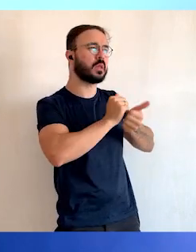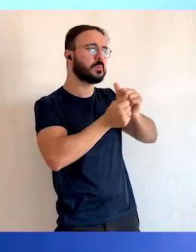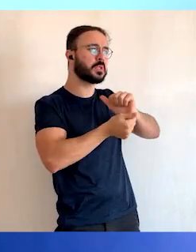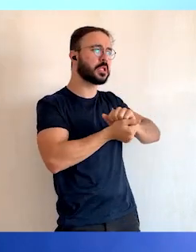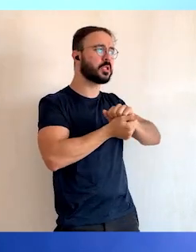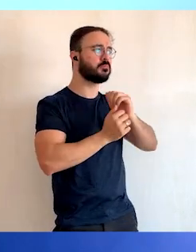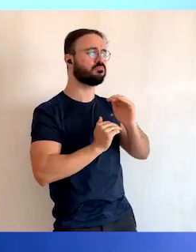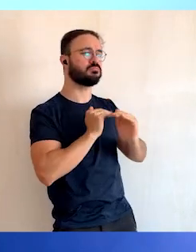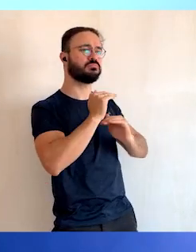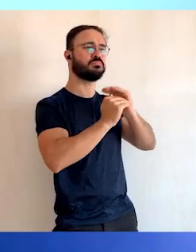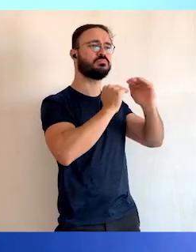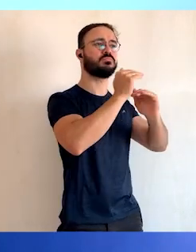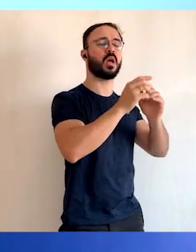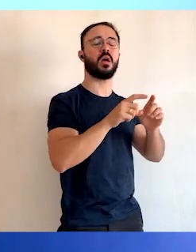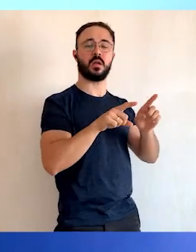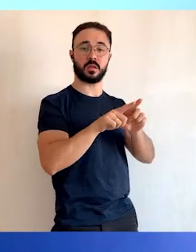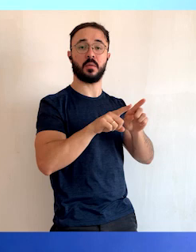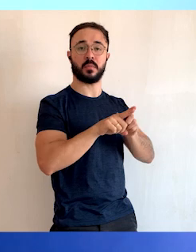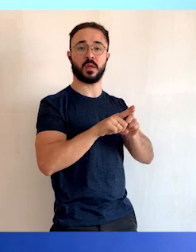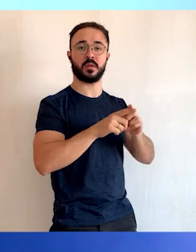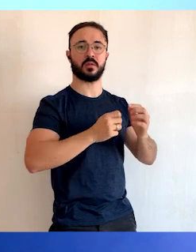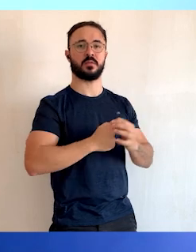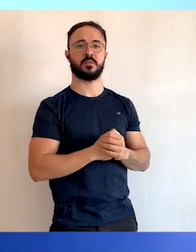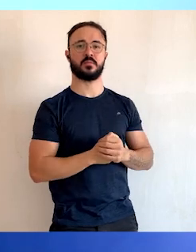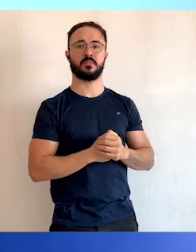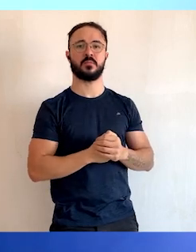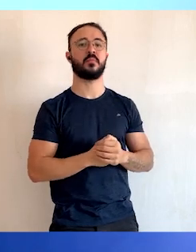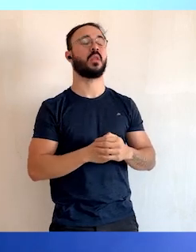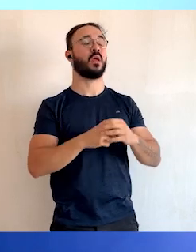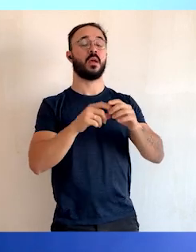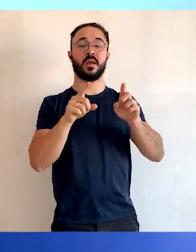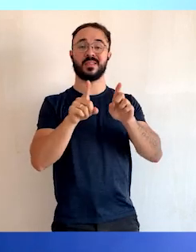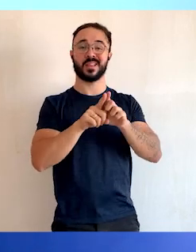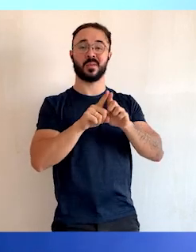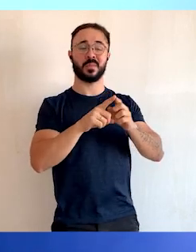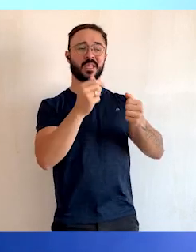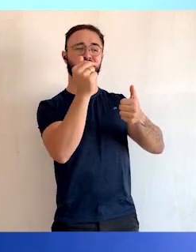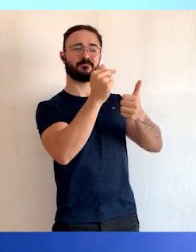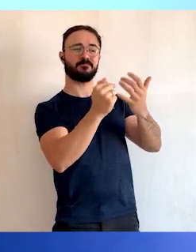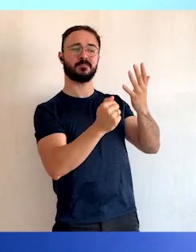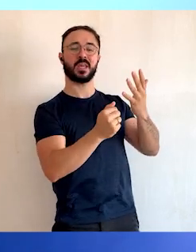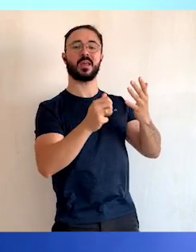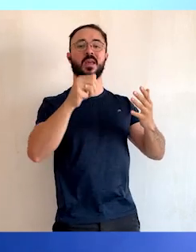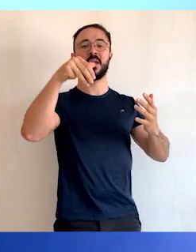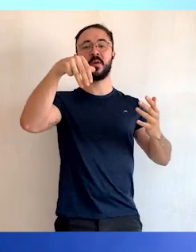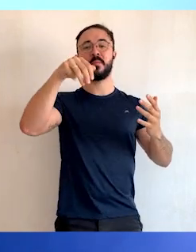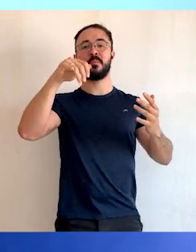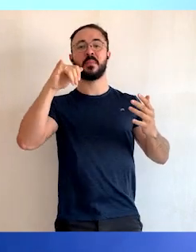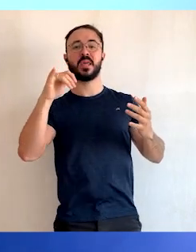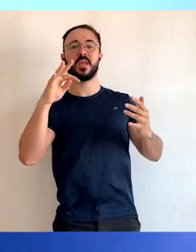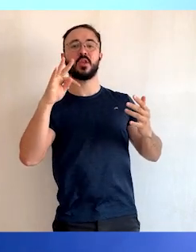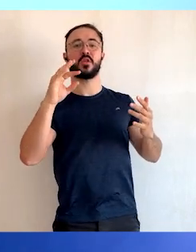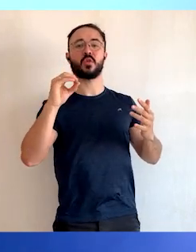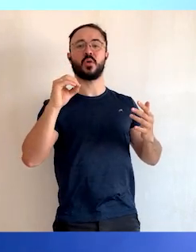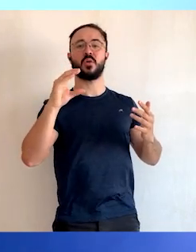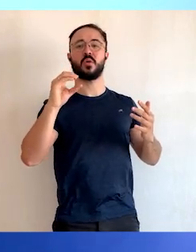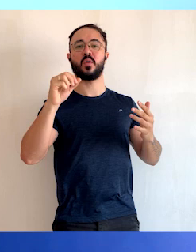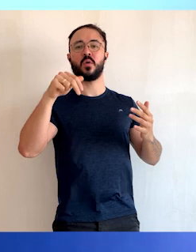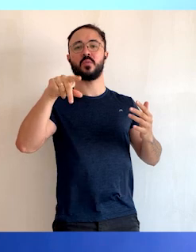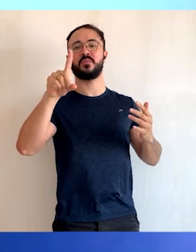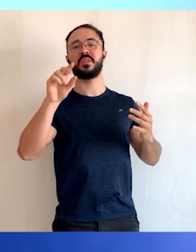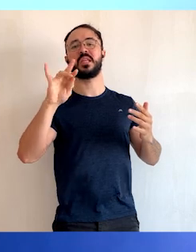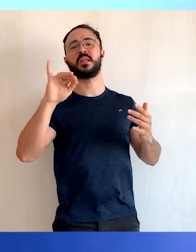E a mitocôndria, que é uma organela, uma pequena